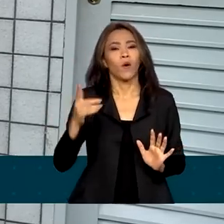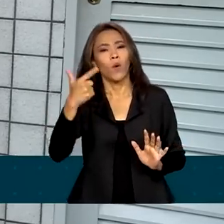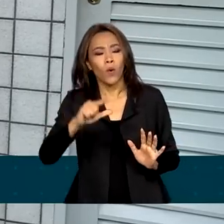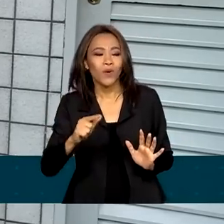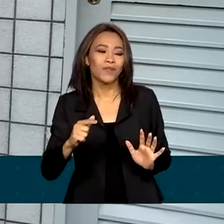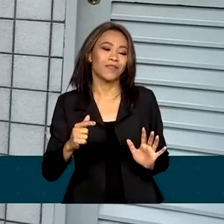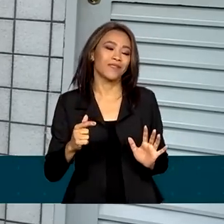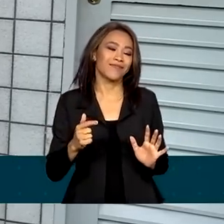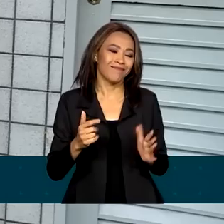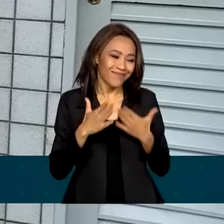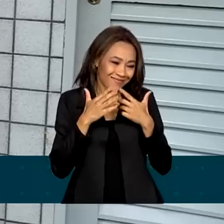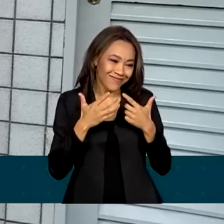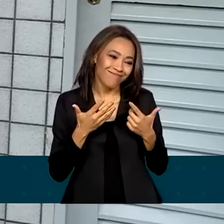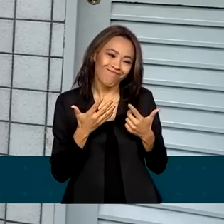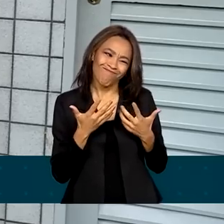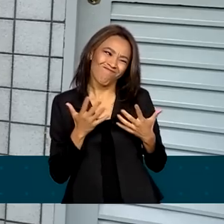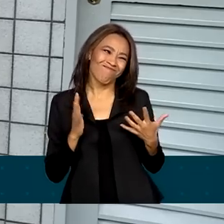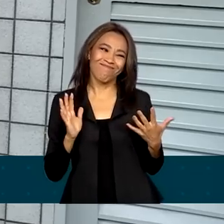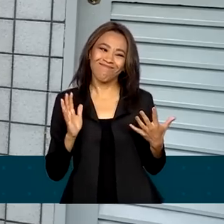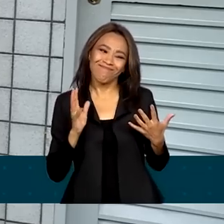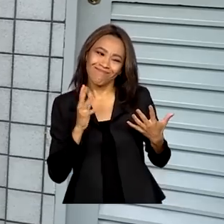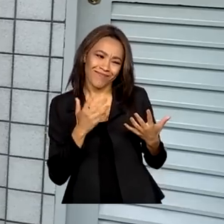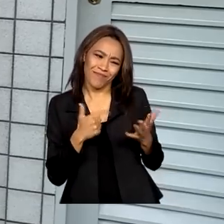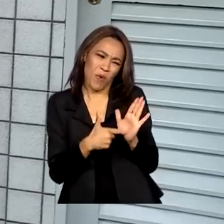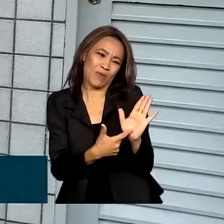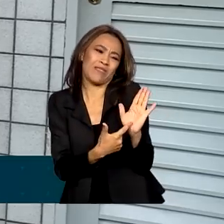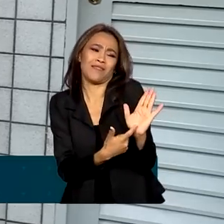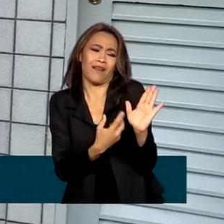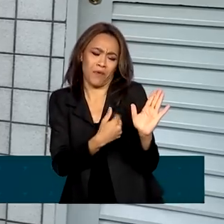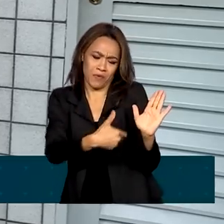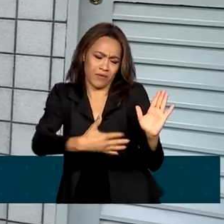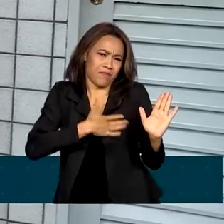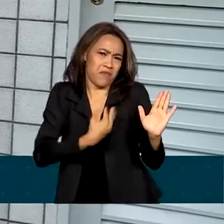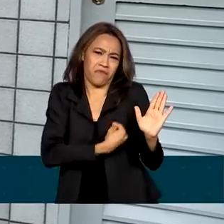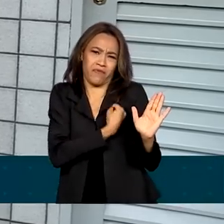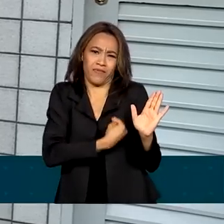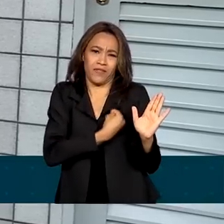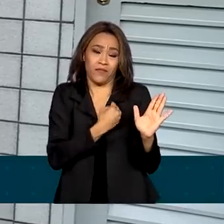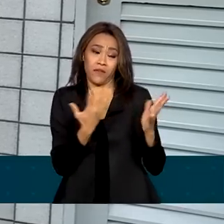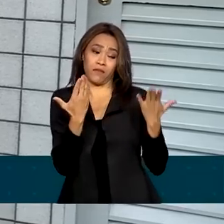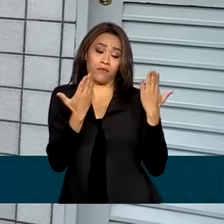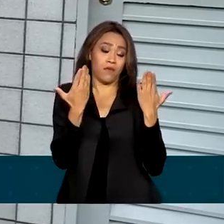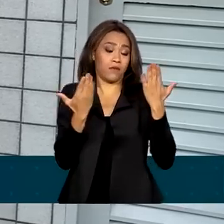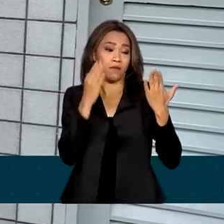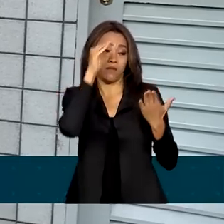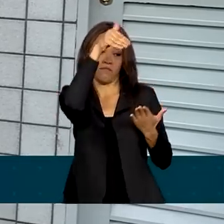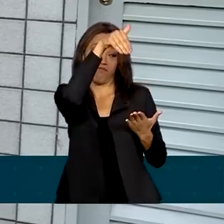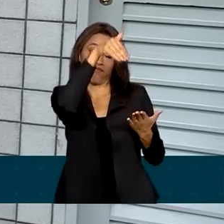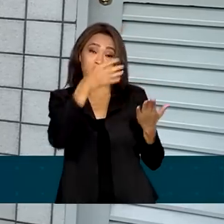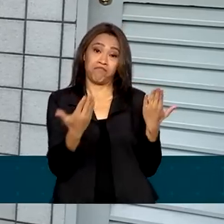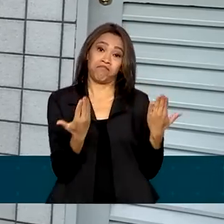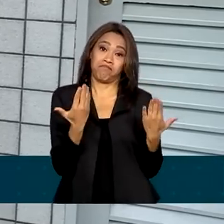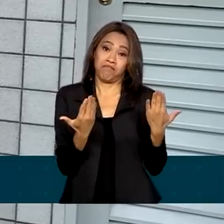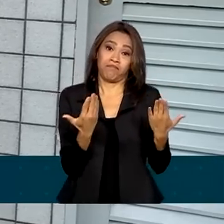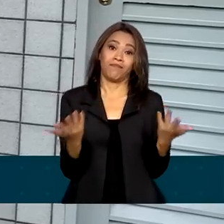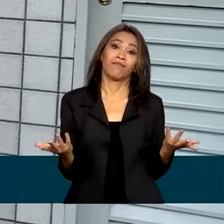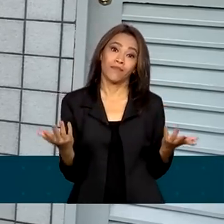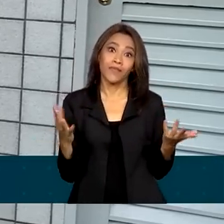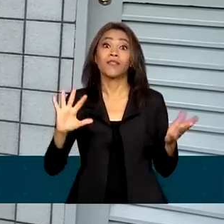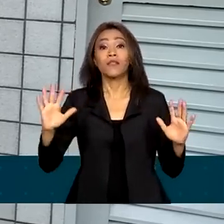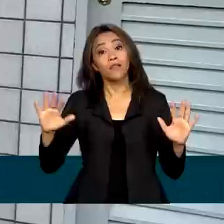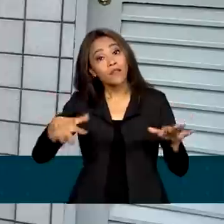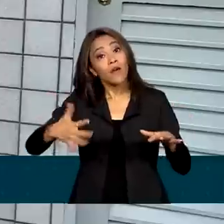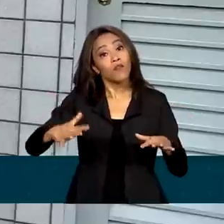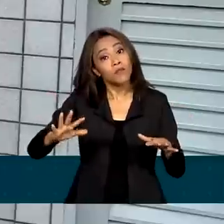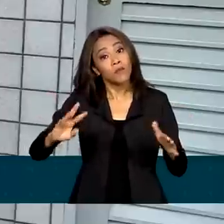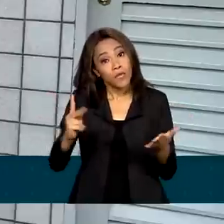mais com não querendo mostrar certas coisas da vida, com certo receio, acredito pela situação hoje que a